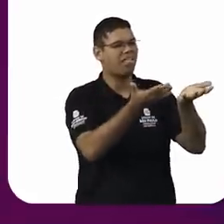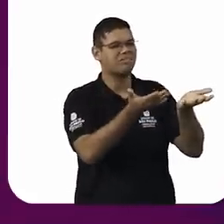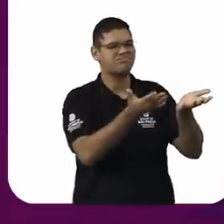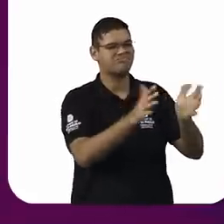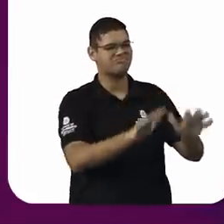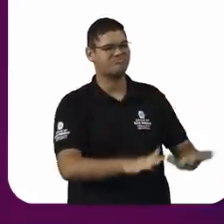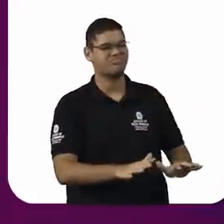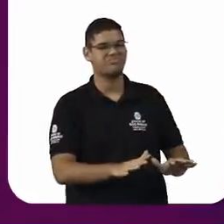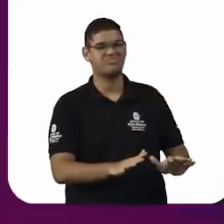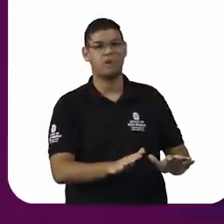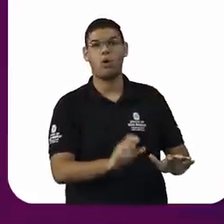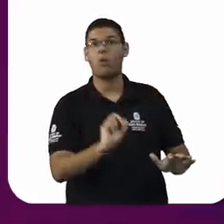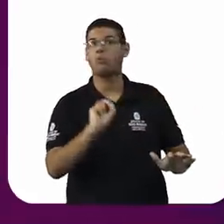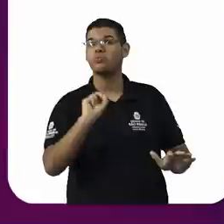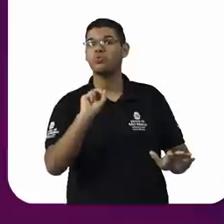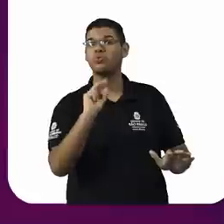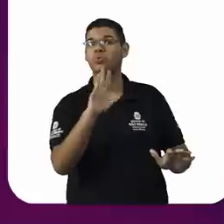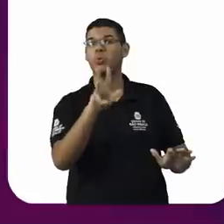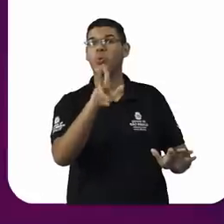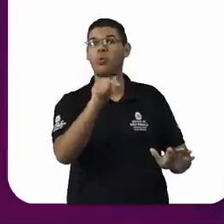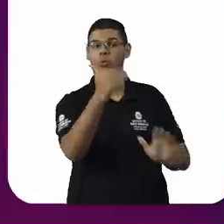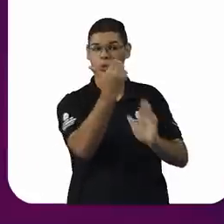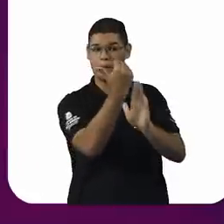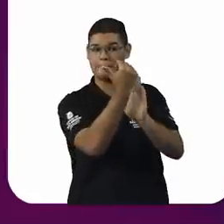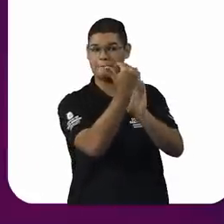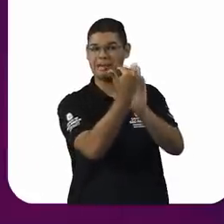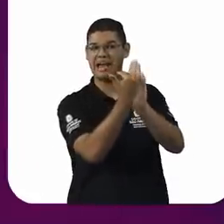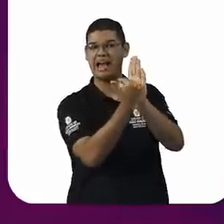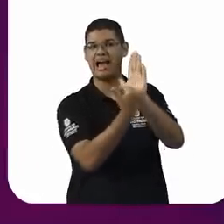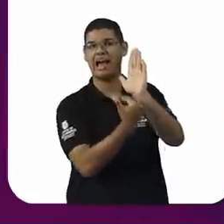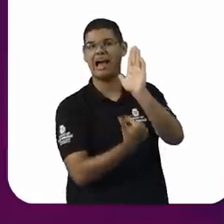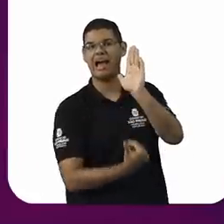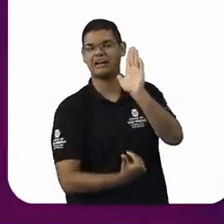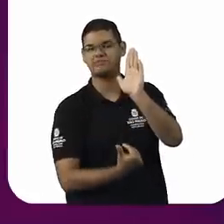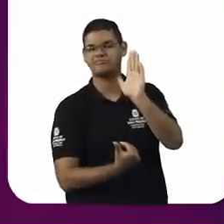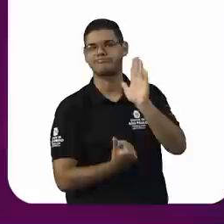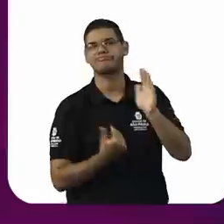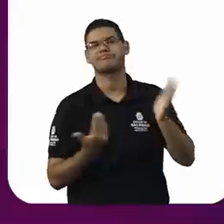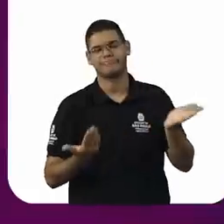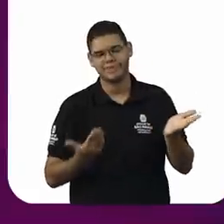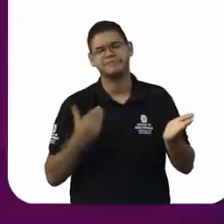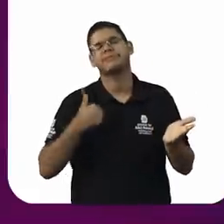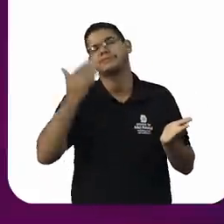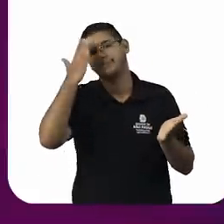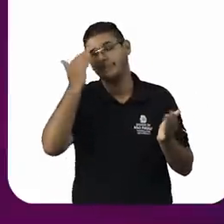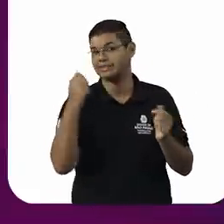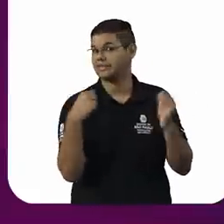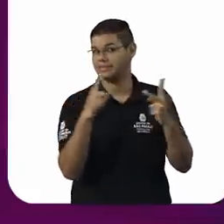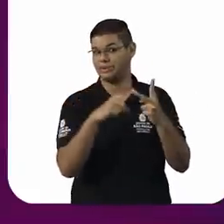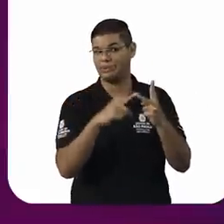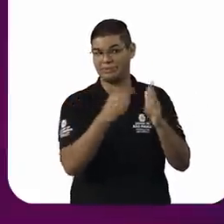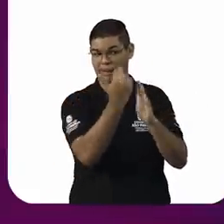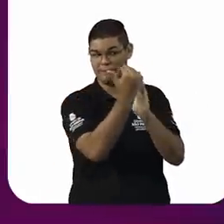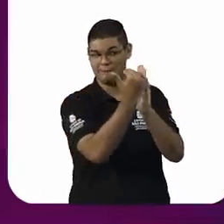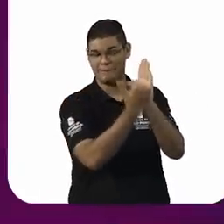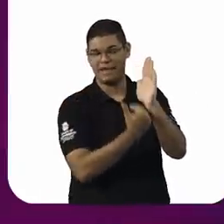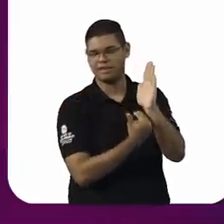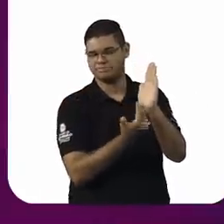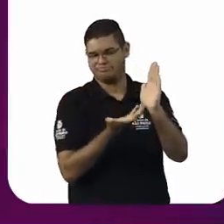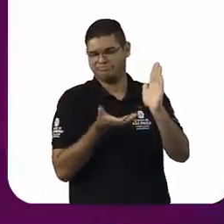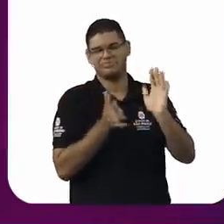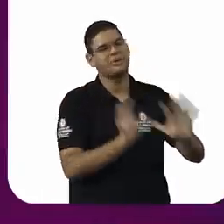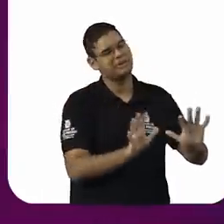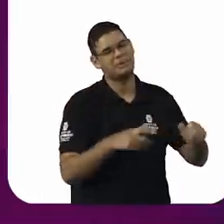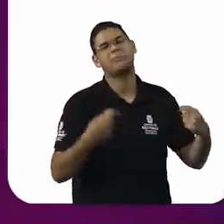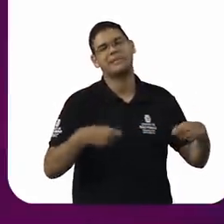Eu tenho certeza que nós não queremos essa segunda opção. Então, precisamos trabalhar o empoderamento feminino. Muito bem.